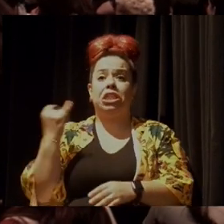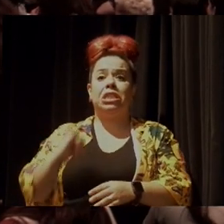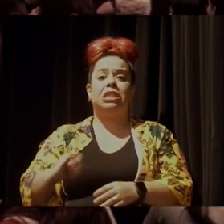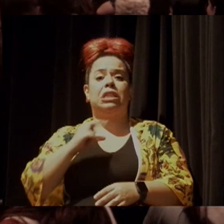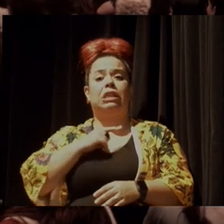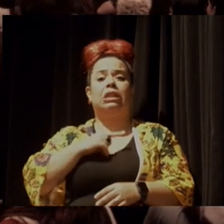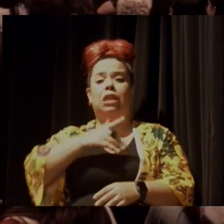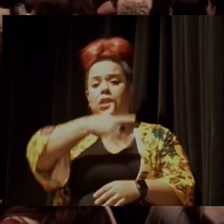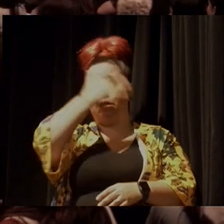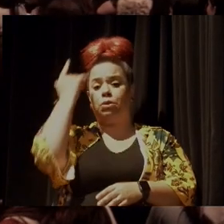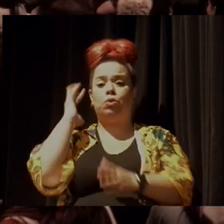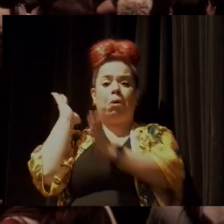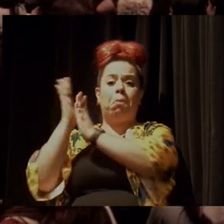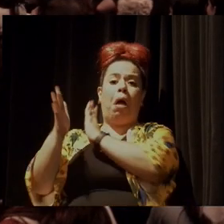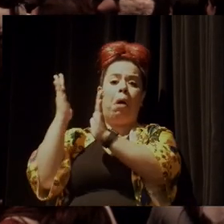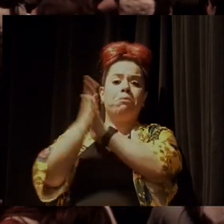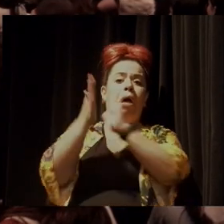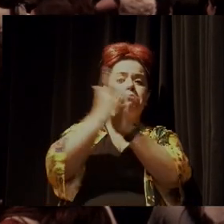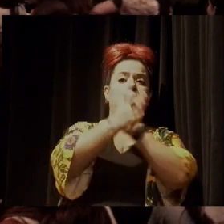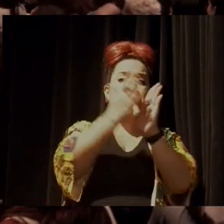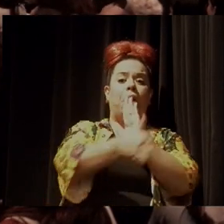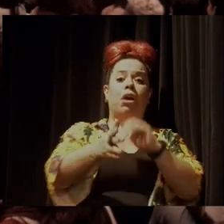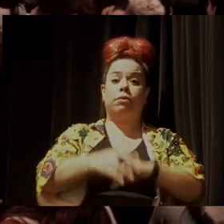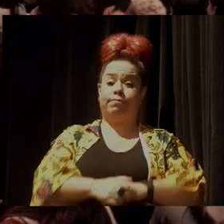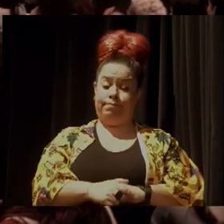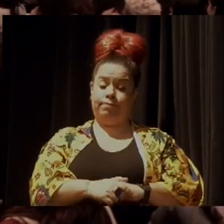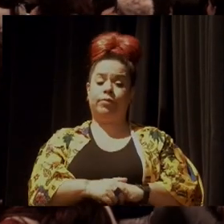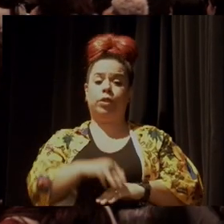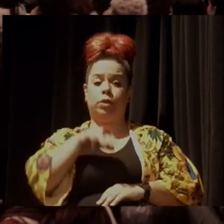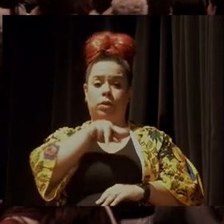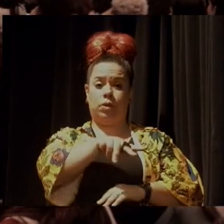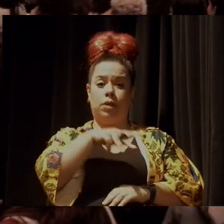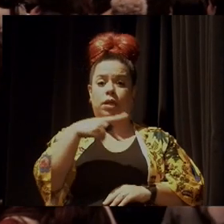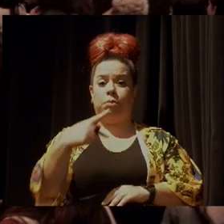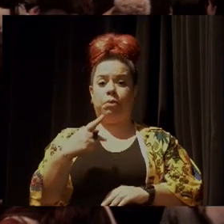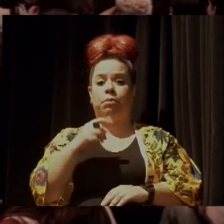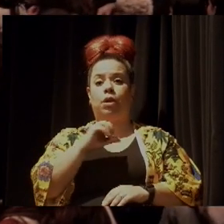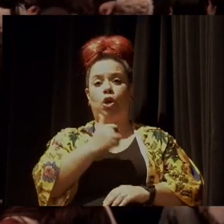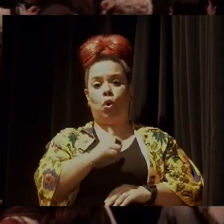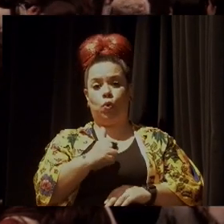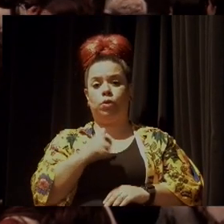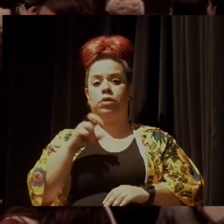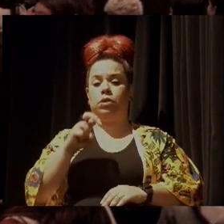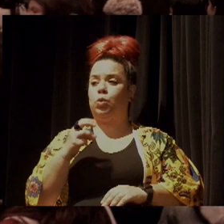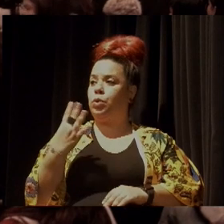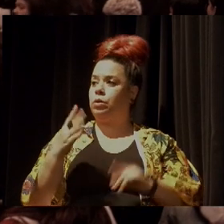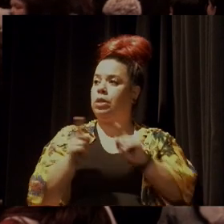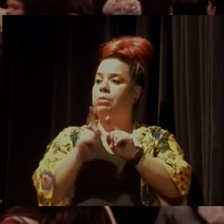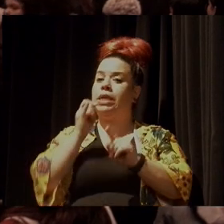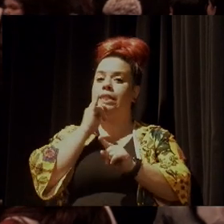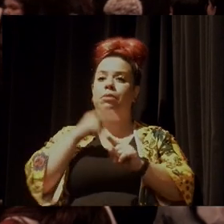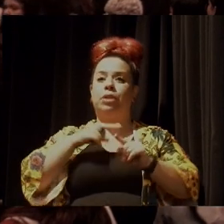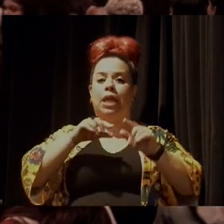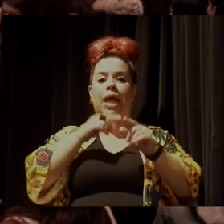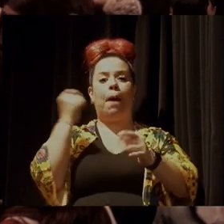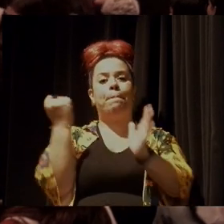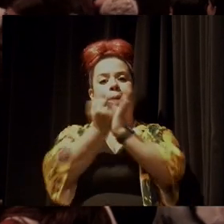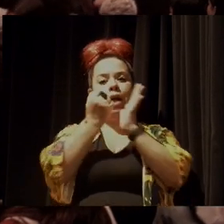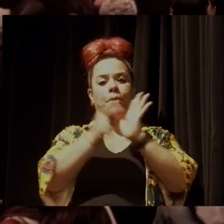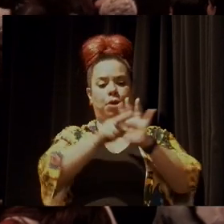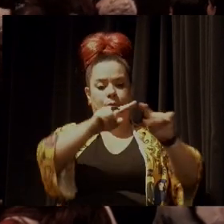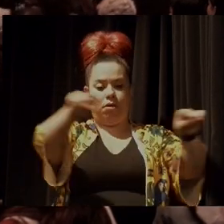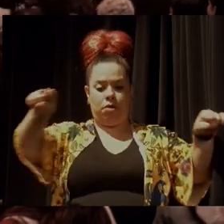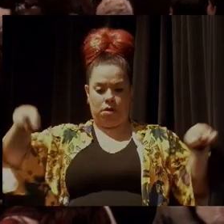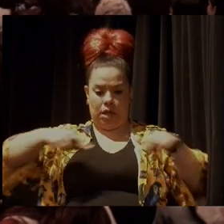esvaziados. A medida provisória é 11,54, que retira a demarcação, das terras indígenas,